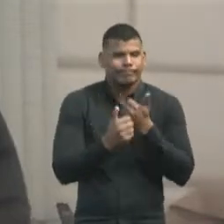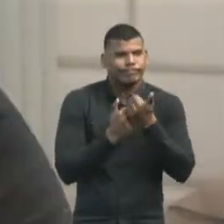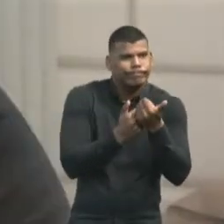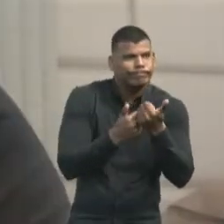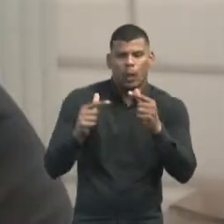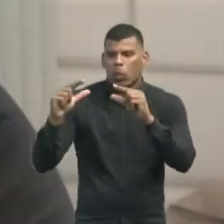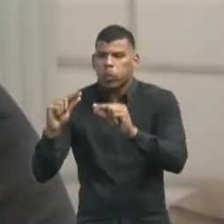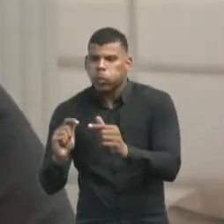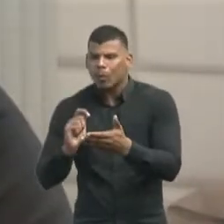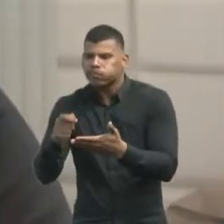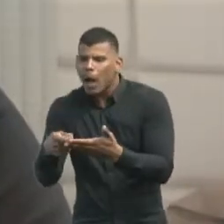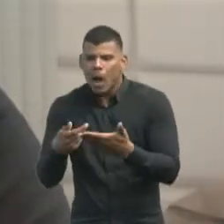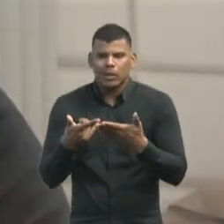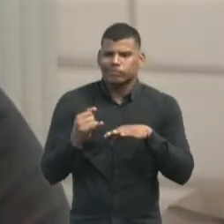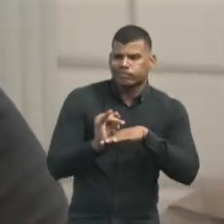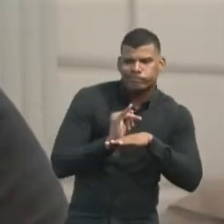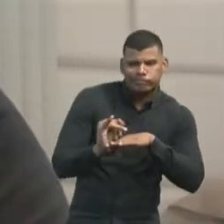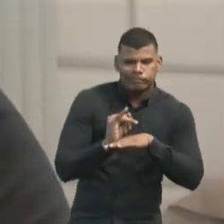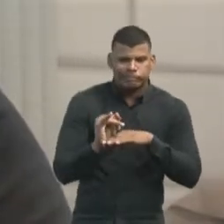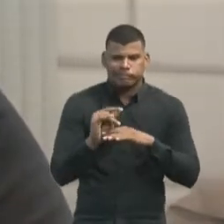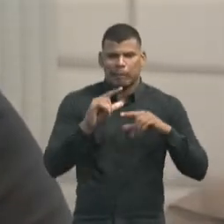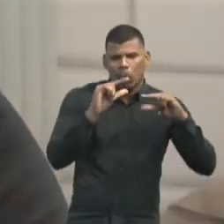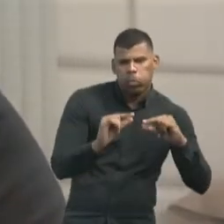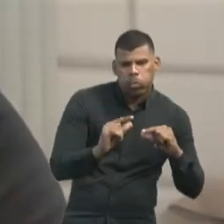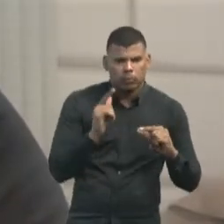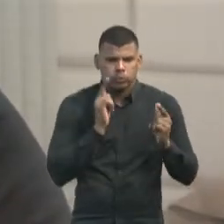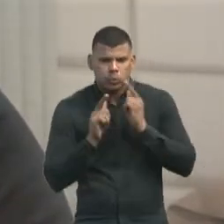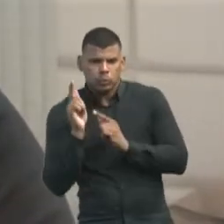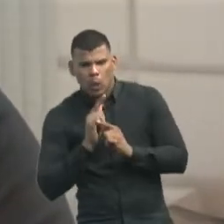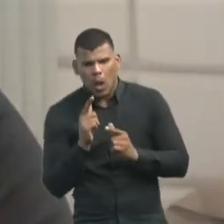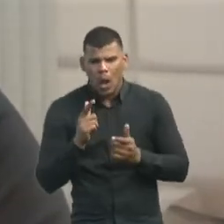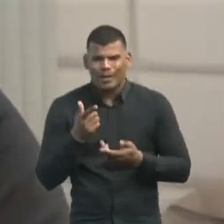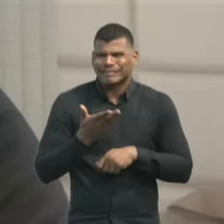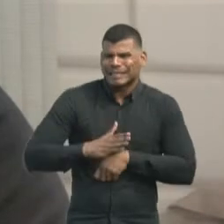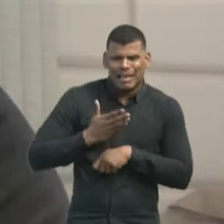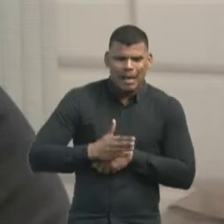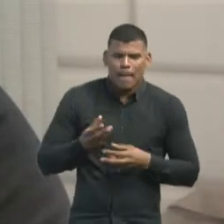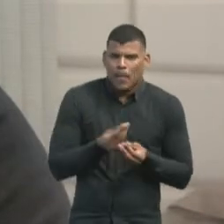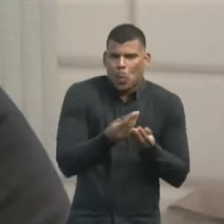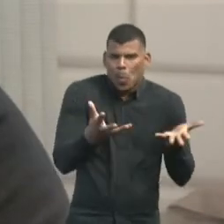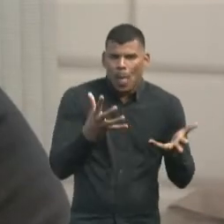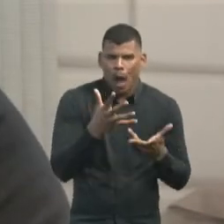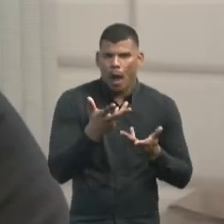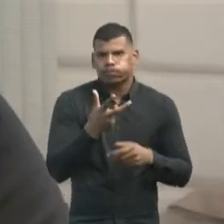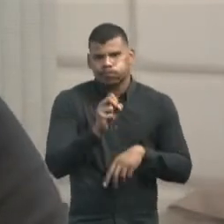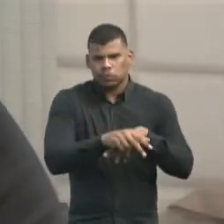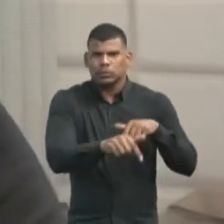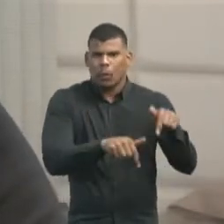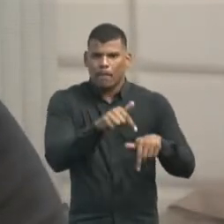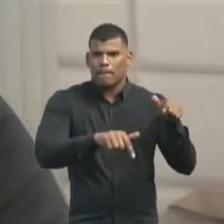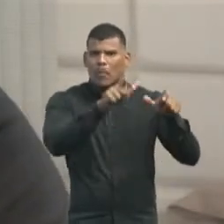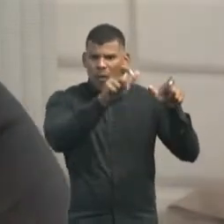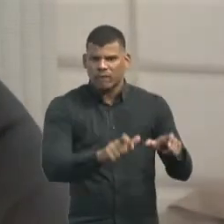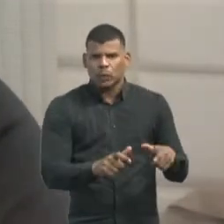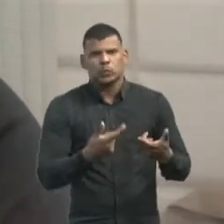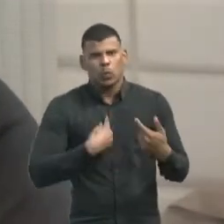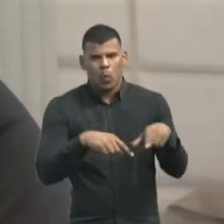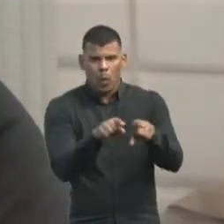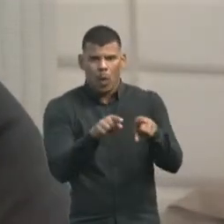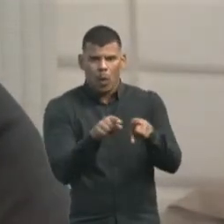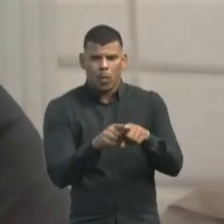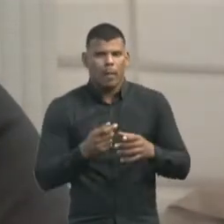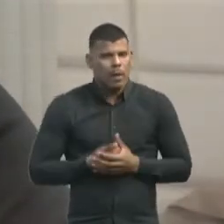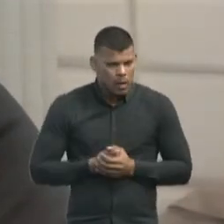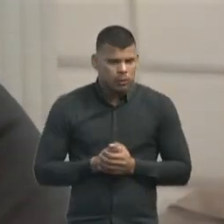diminuída. A comprou alguns serviços de treinamento, com o pessoal que faz treinamento da parte